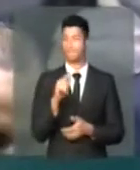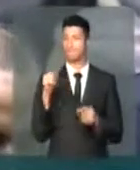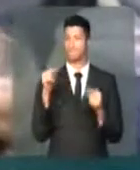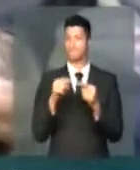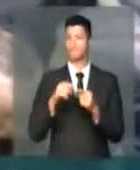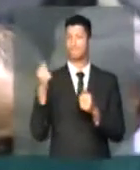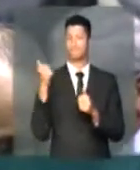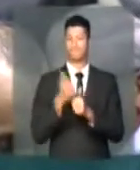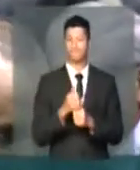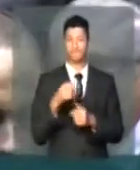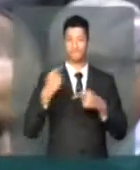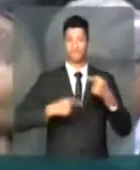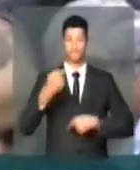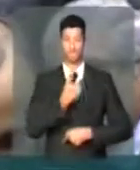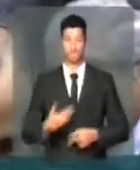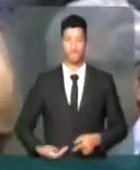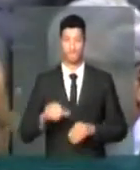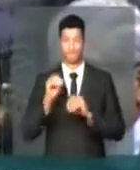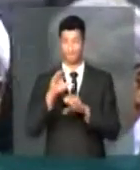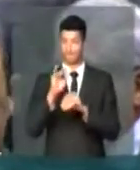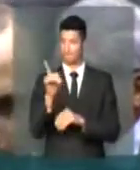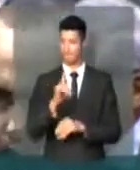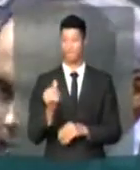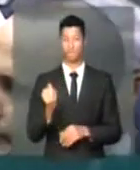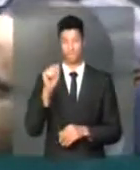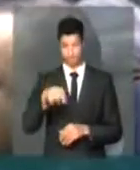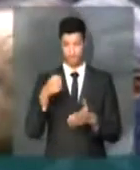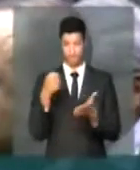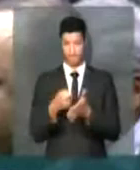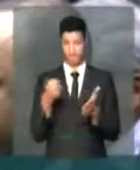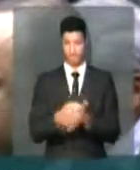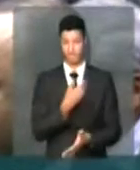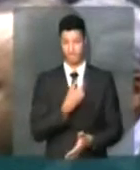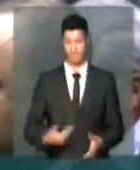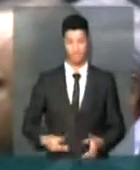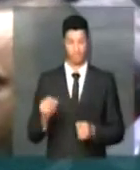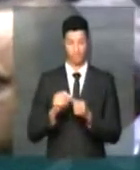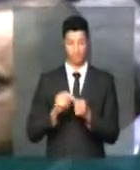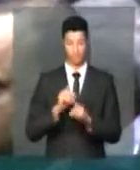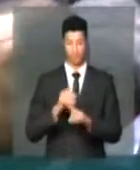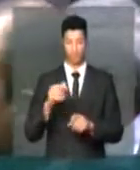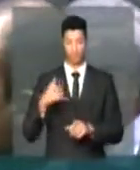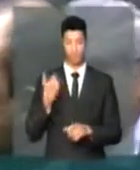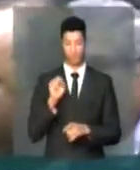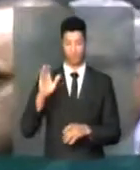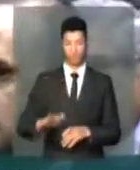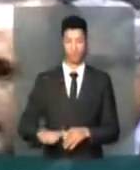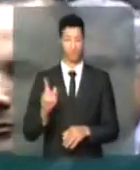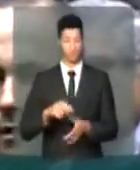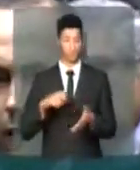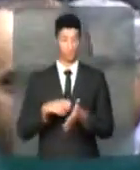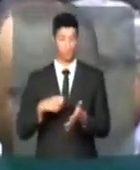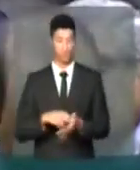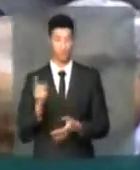vem para substituir política pública de educação, que é obrigação do governo e não faz. A redução da maioridade